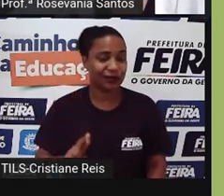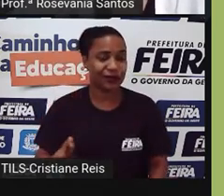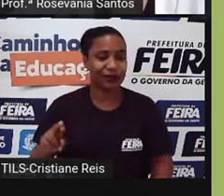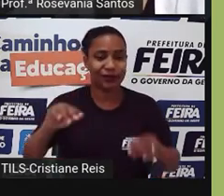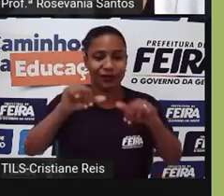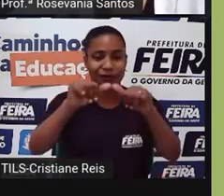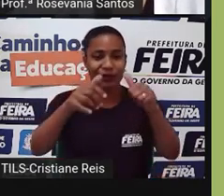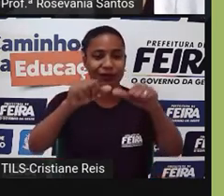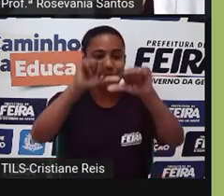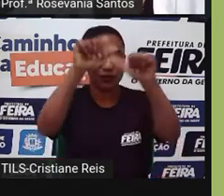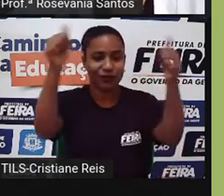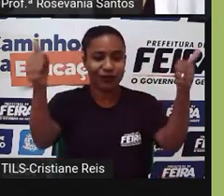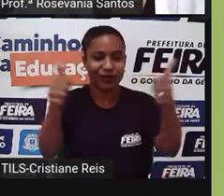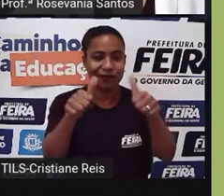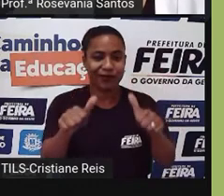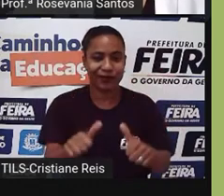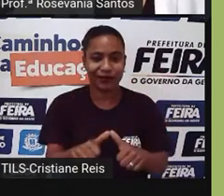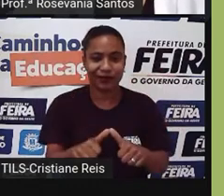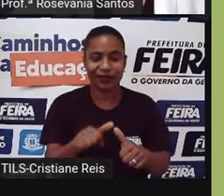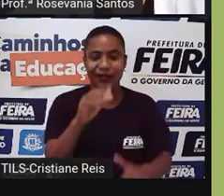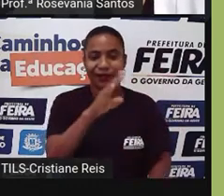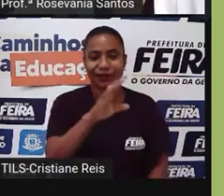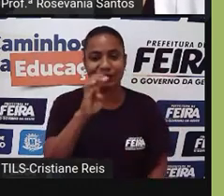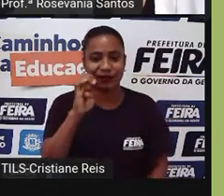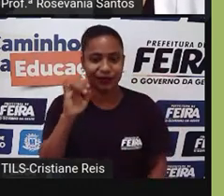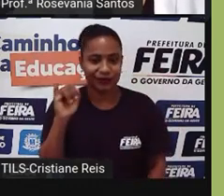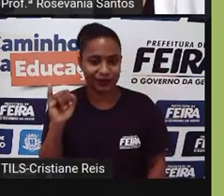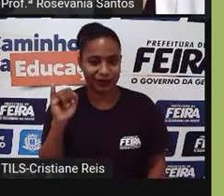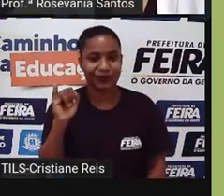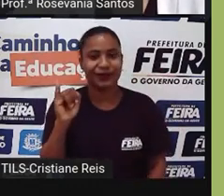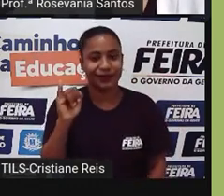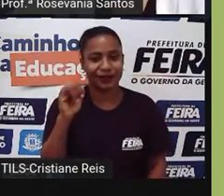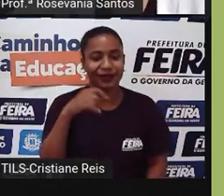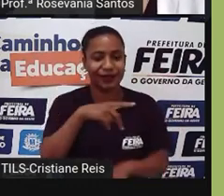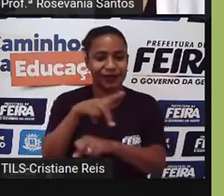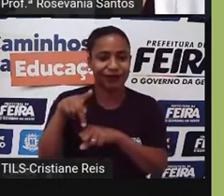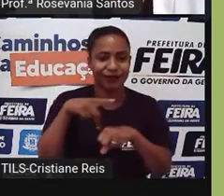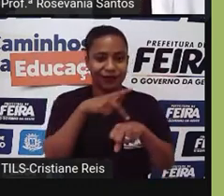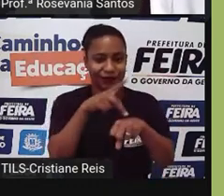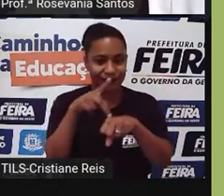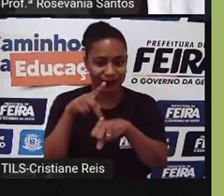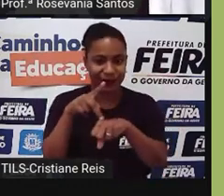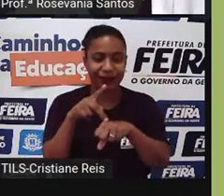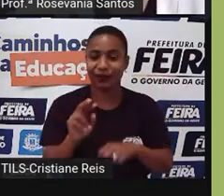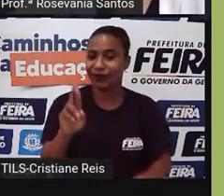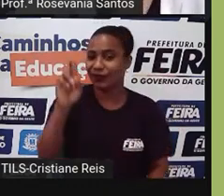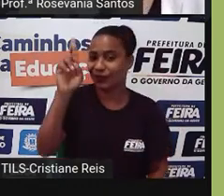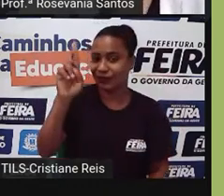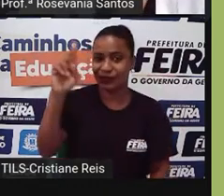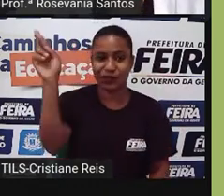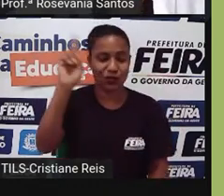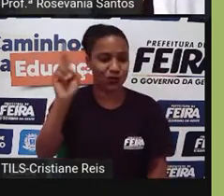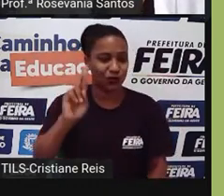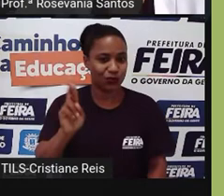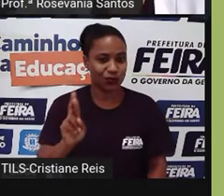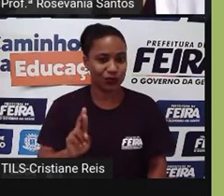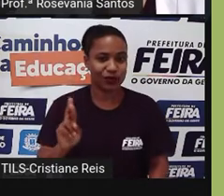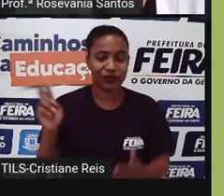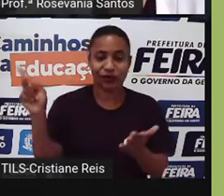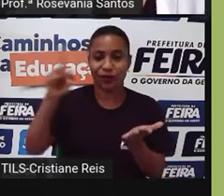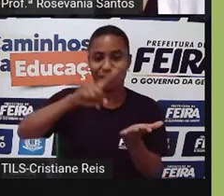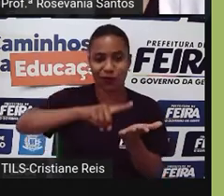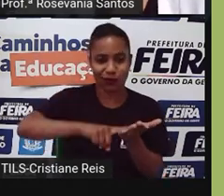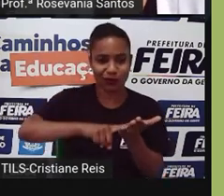meio dessa área aí da CEI. A CEI, gente tem, né, como país, né, de liderança a Rússia, porque foi um acordo que eles